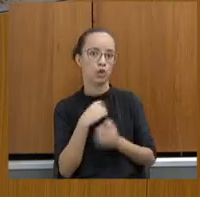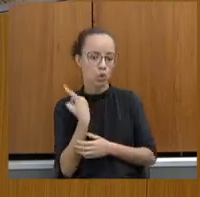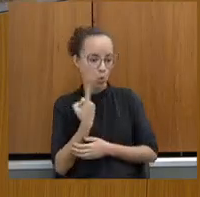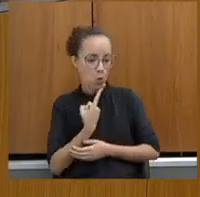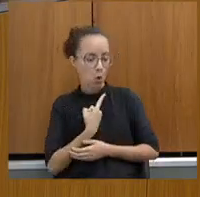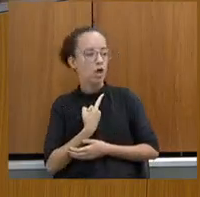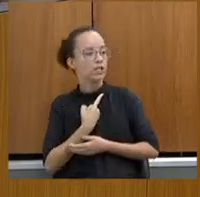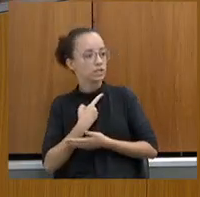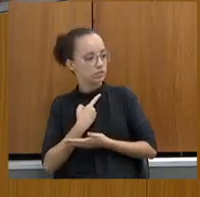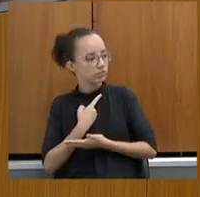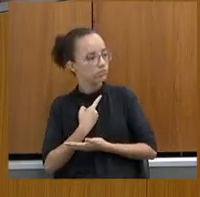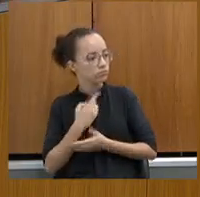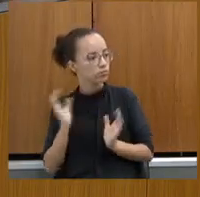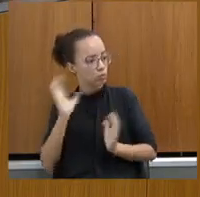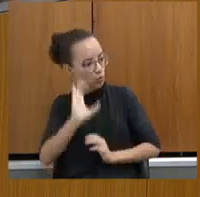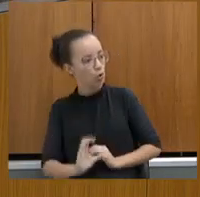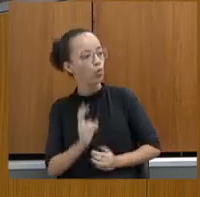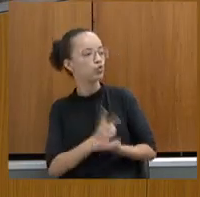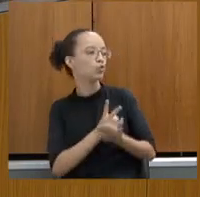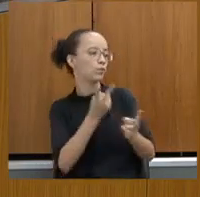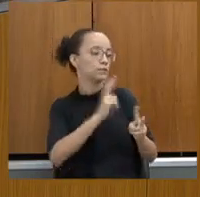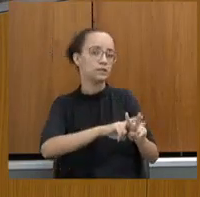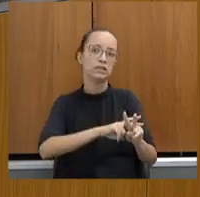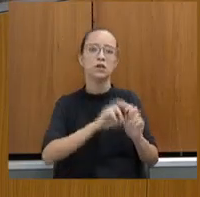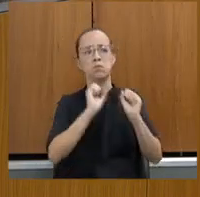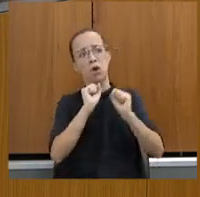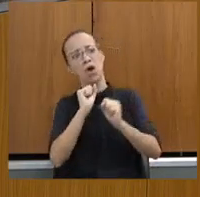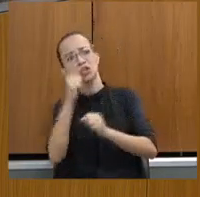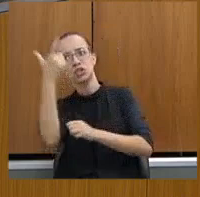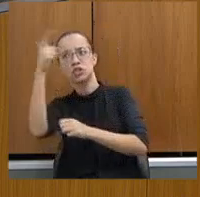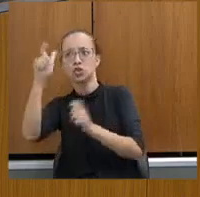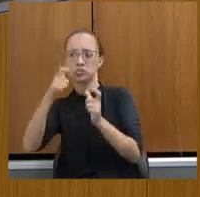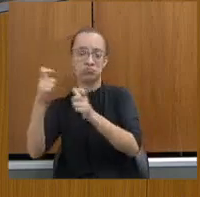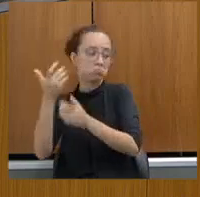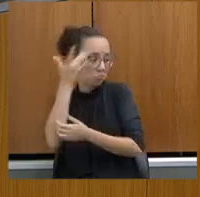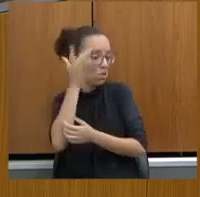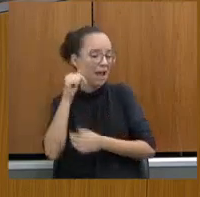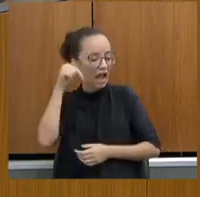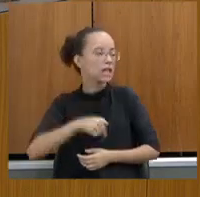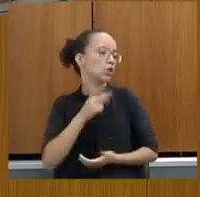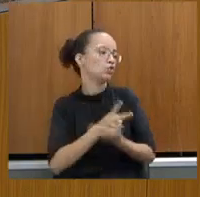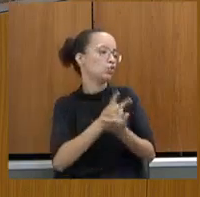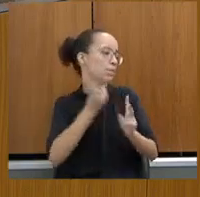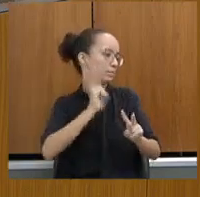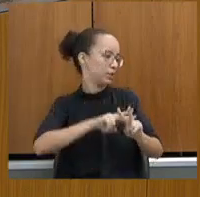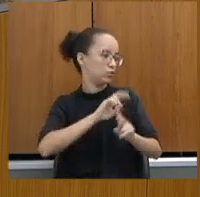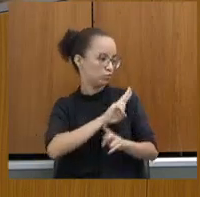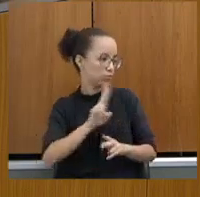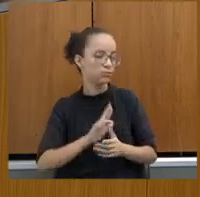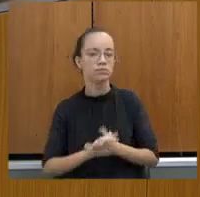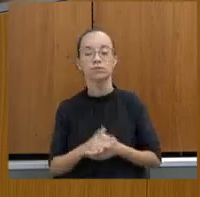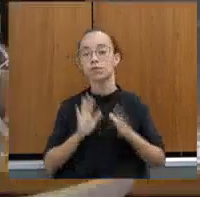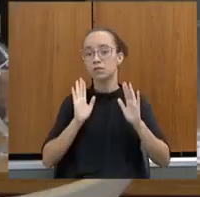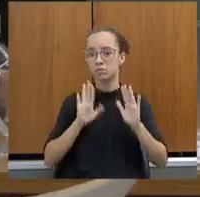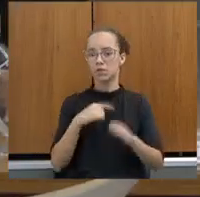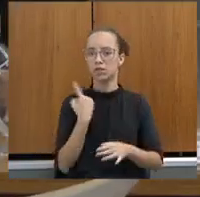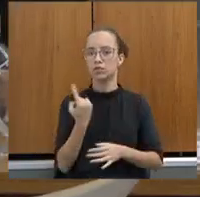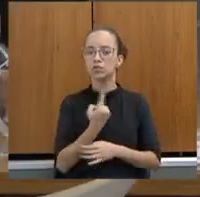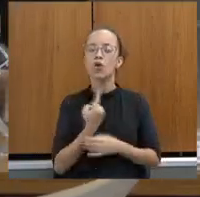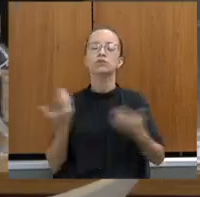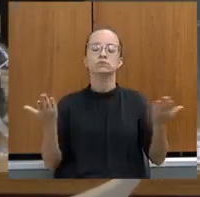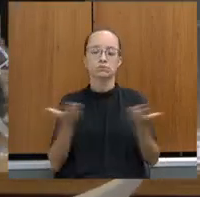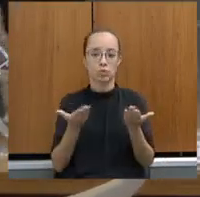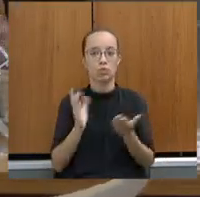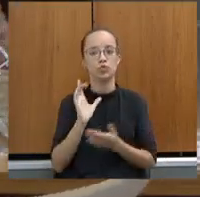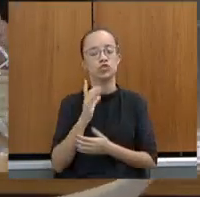comissão aqui continua. A lei de execução... Pode até ser em outras comissões, mas nessa aqui não. Enfim, mas a gente tem hoje,